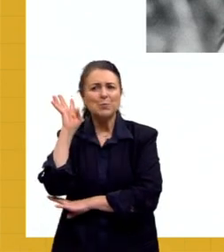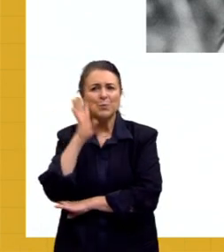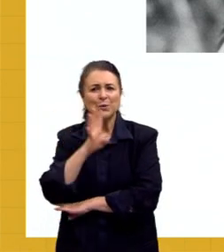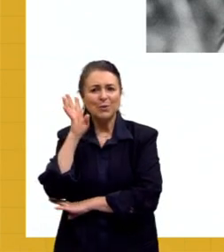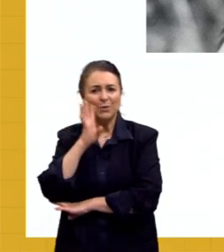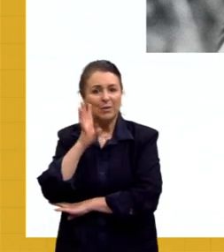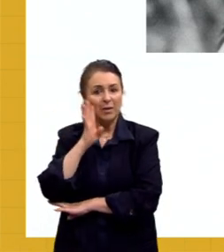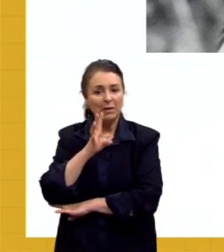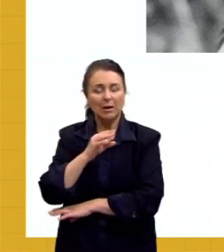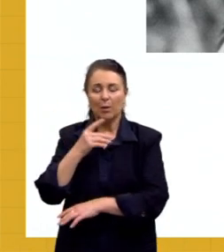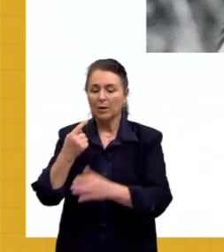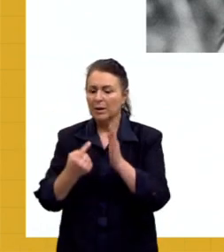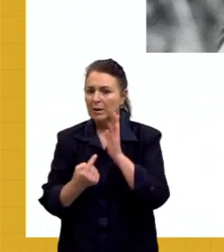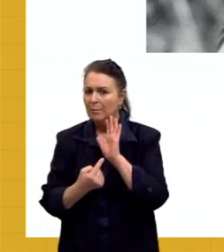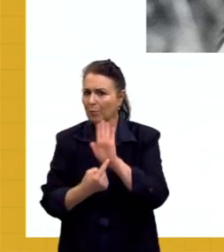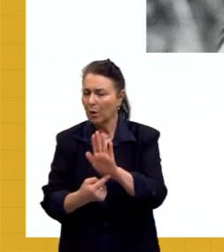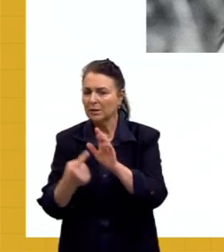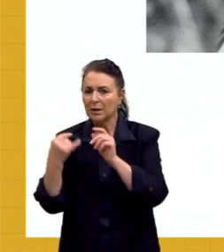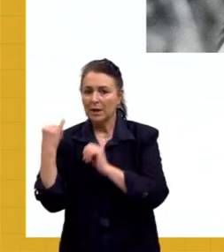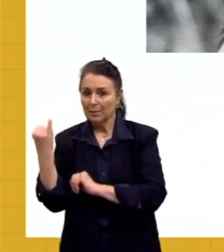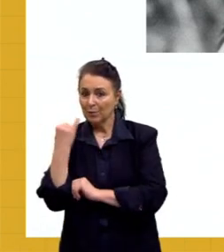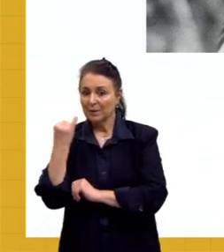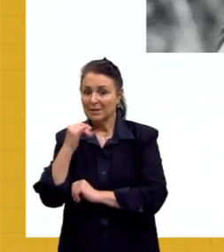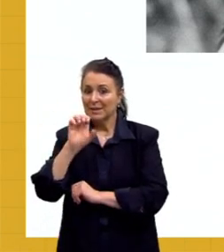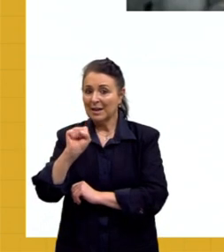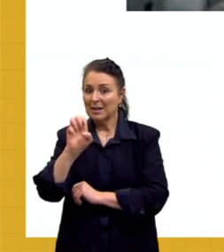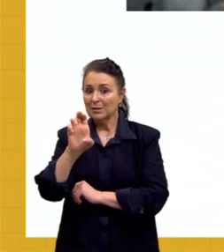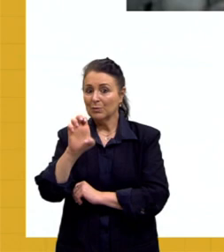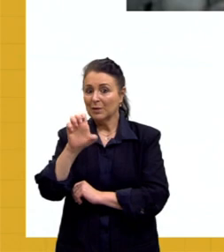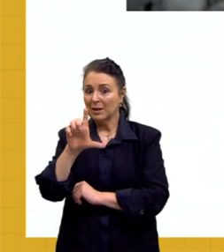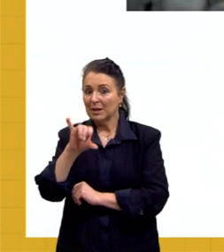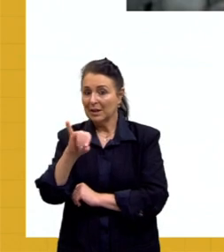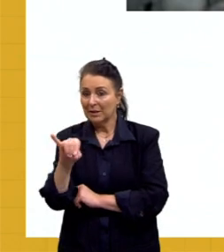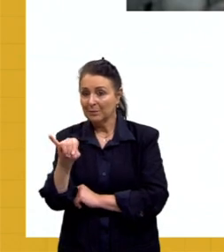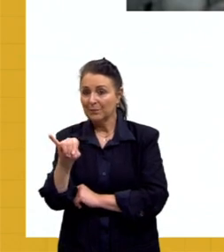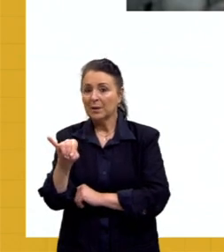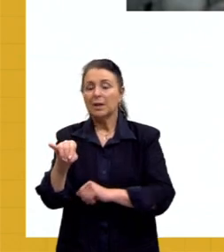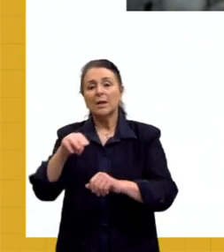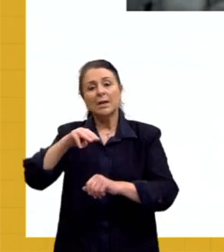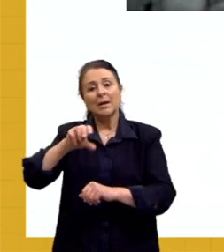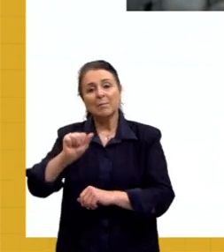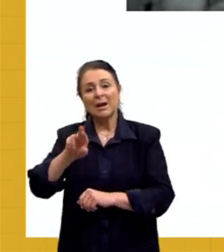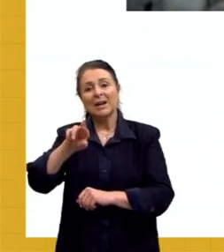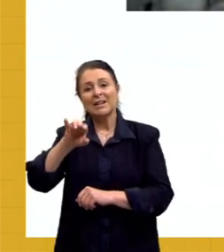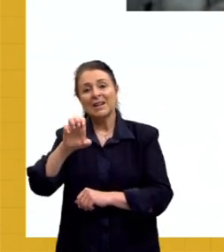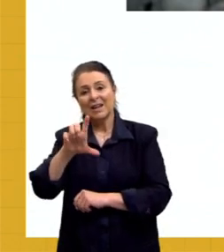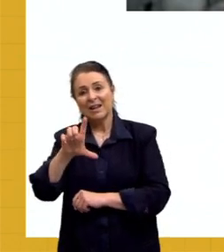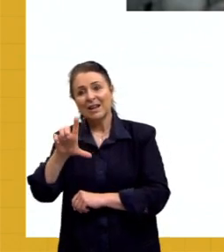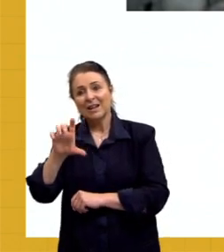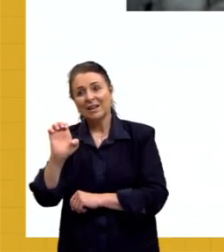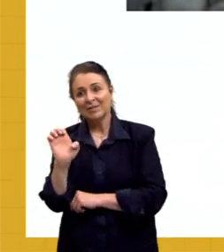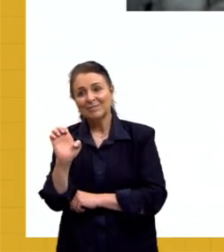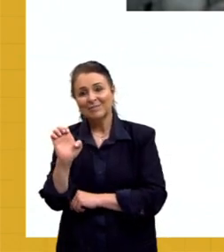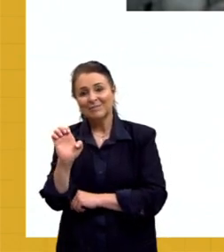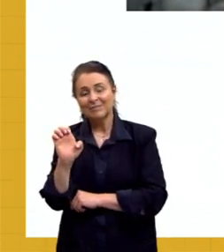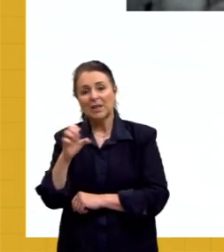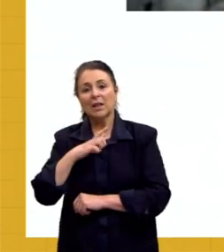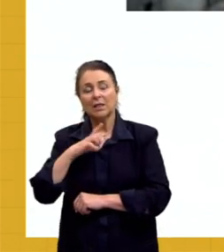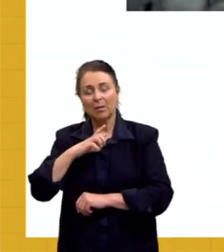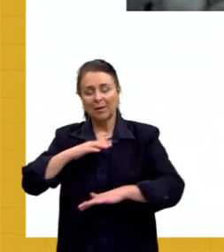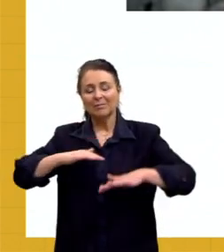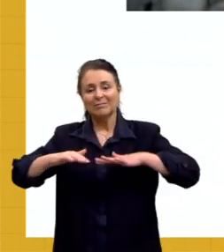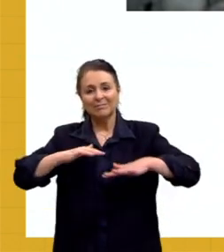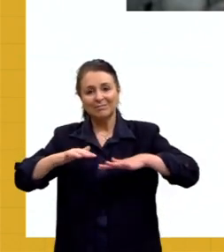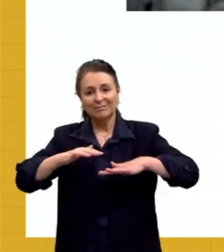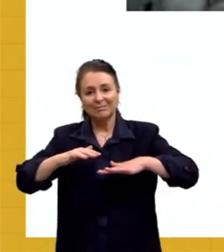ressaltar a importância da Sueli Carneiro. E Marielle Franco, também ativista, também